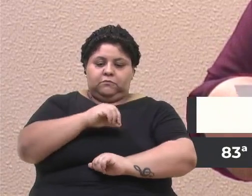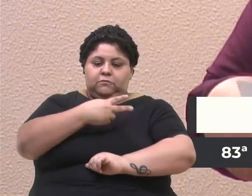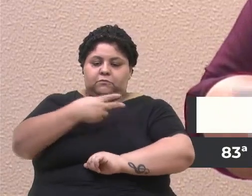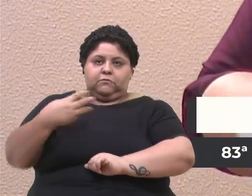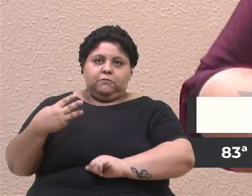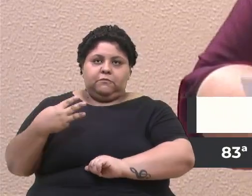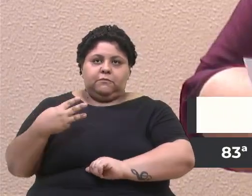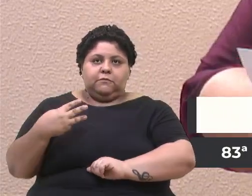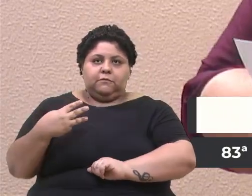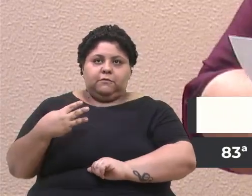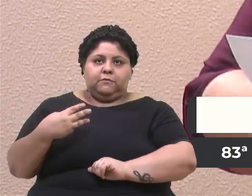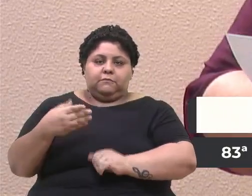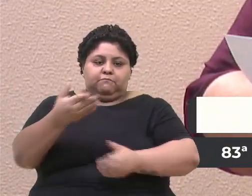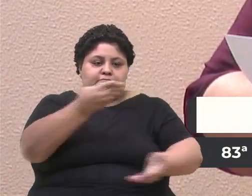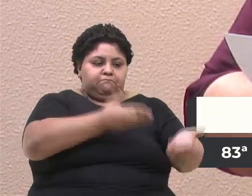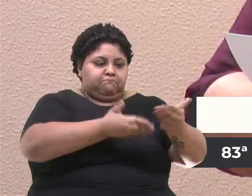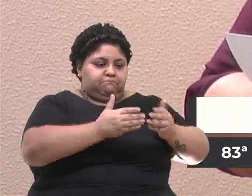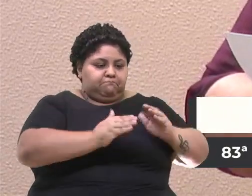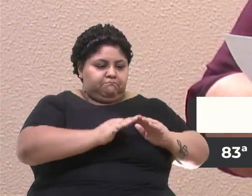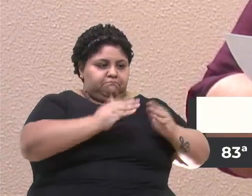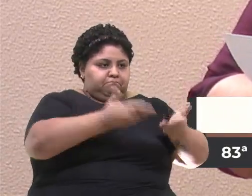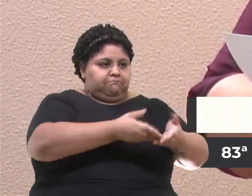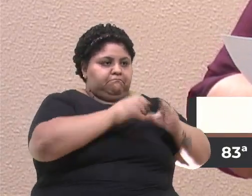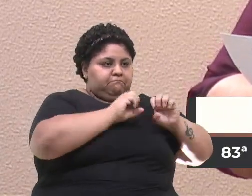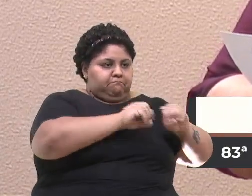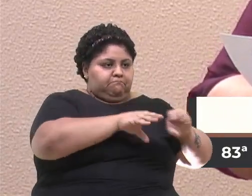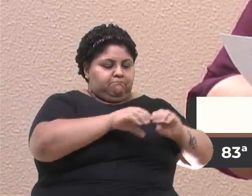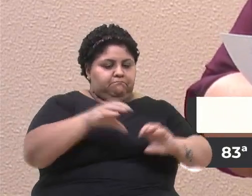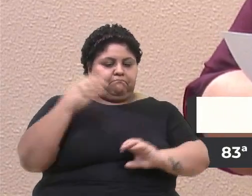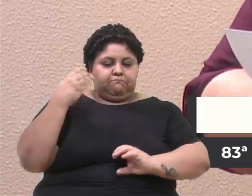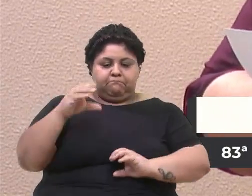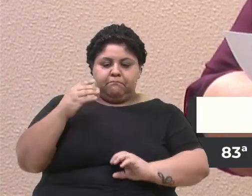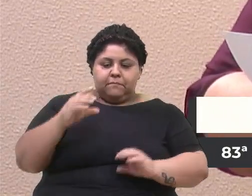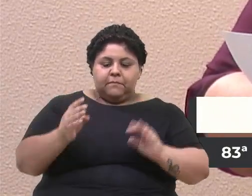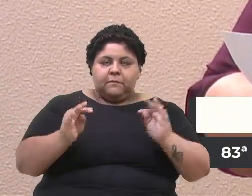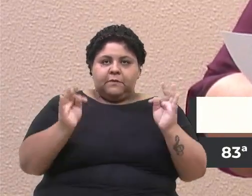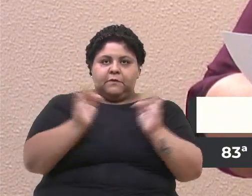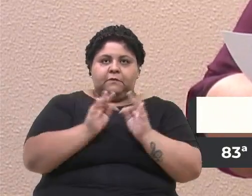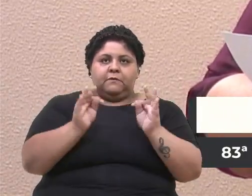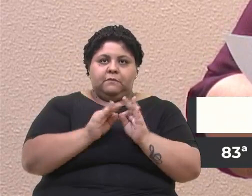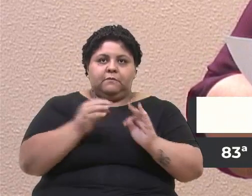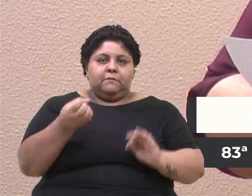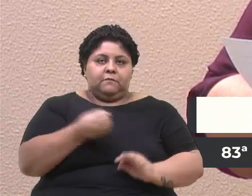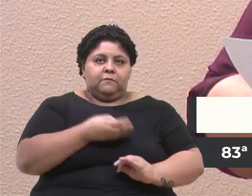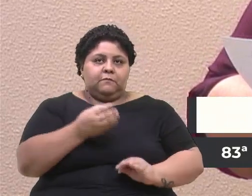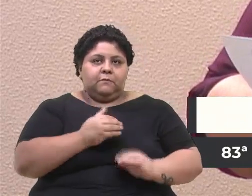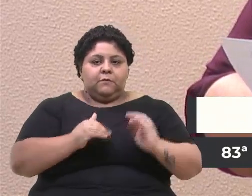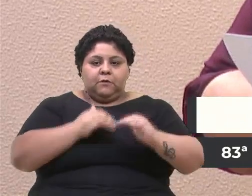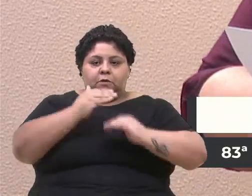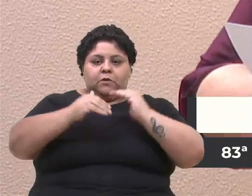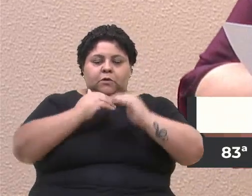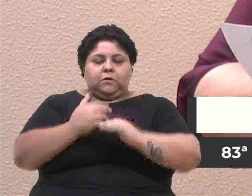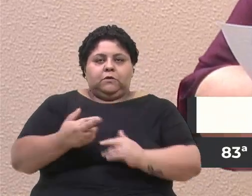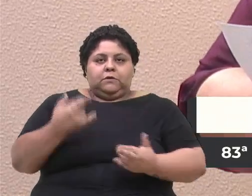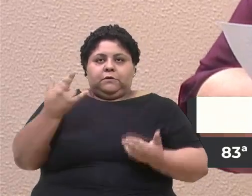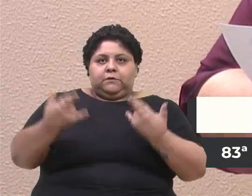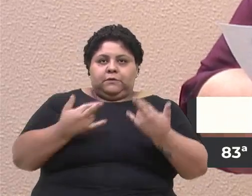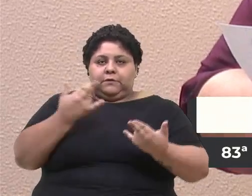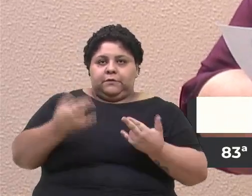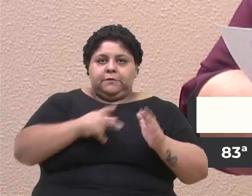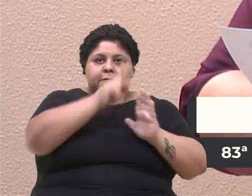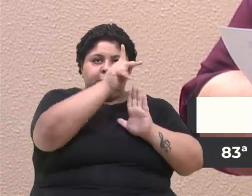Recebo-se da Comissão de Educação, Ciência, Tecnologia e Inovação, Cultura, Desporto e Lazer, o projeto de lei